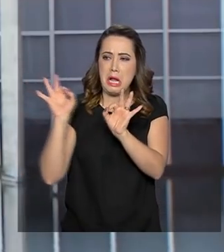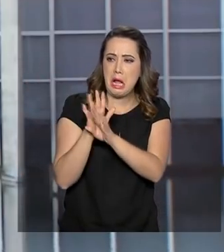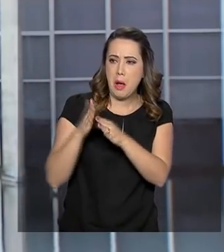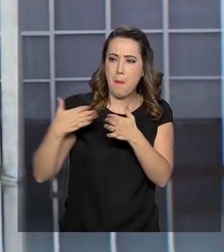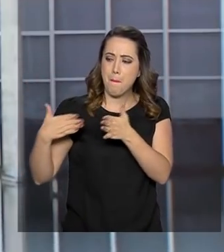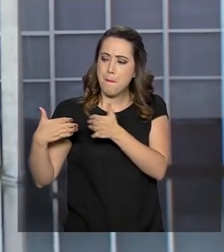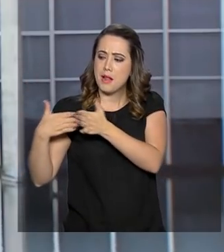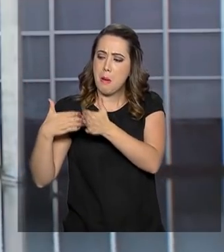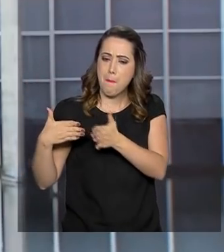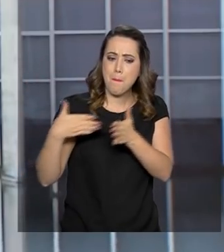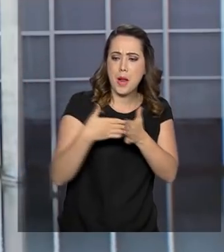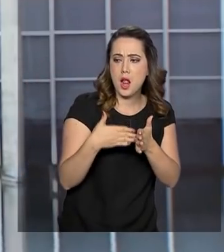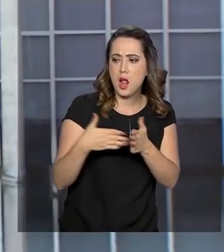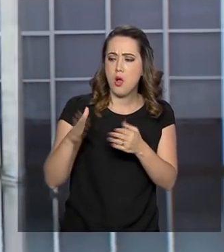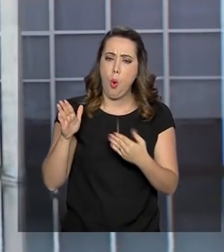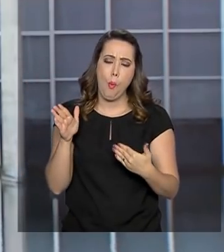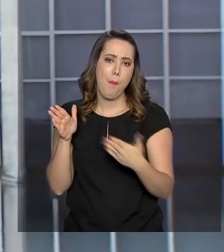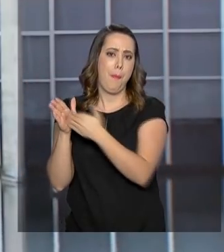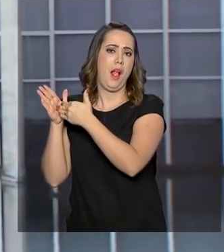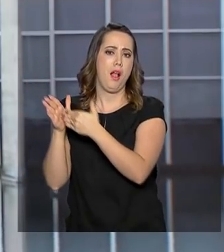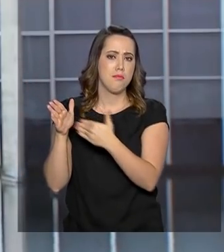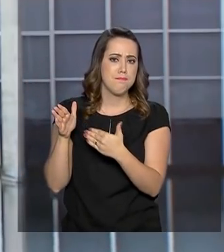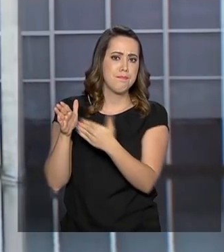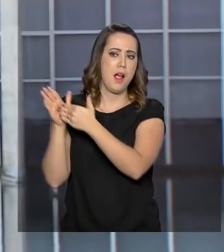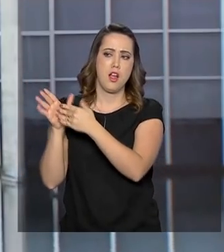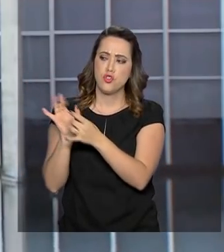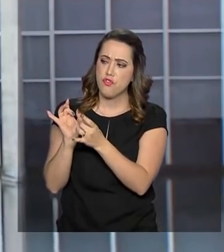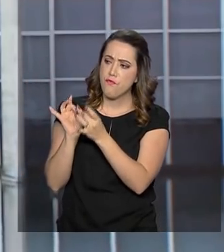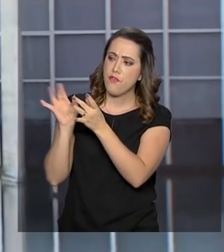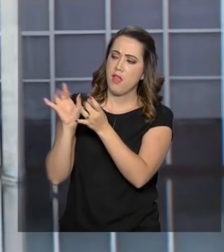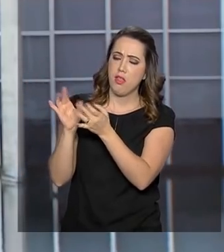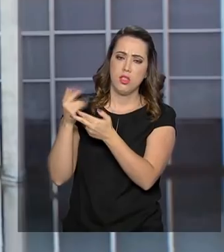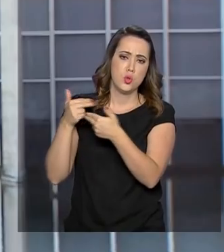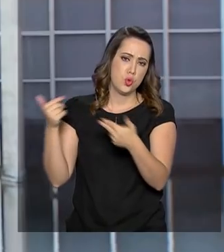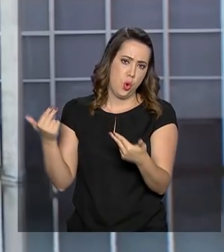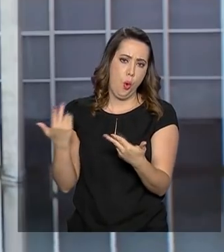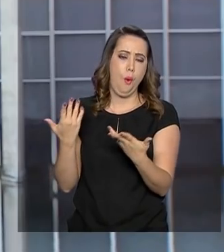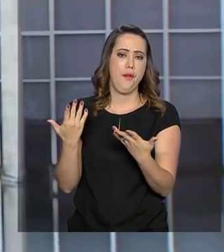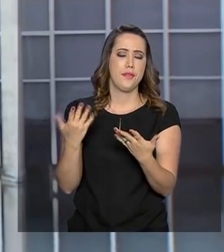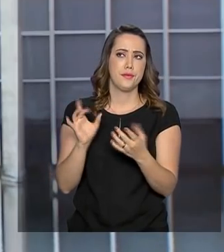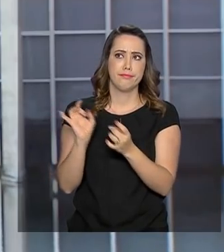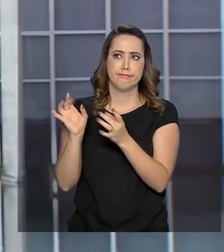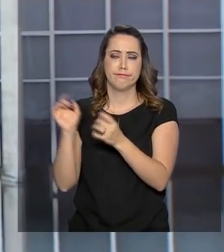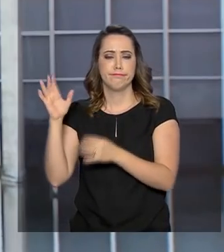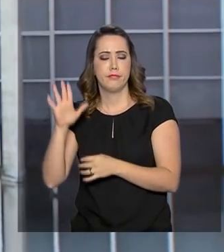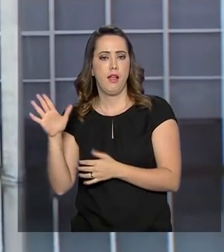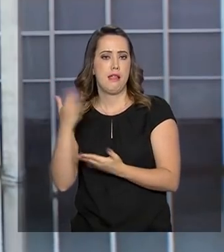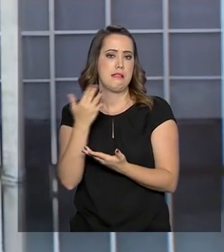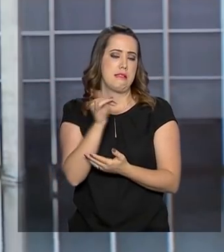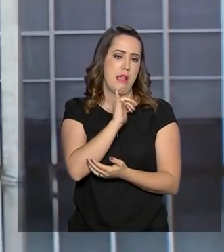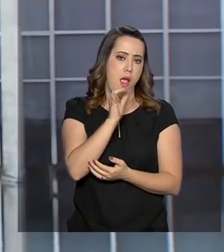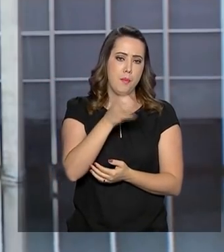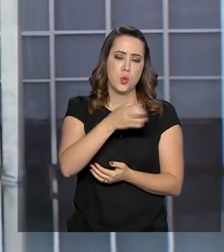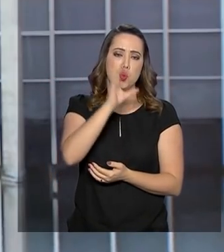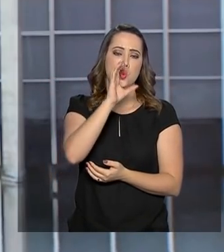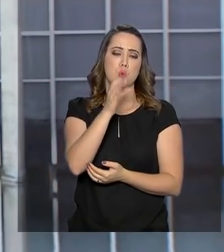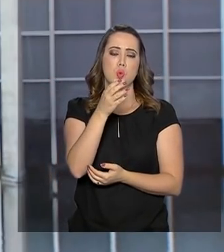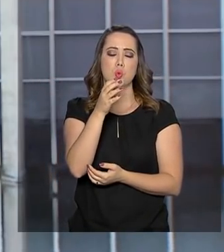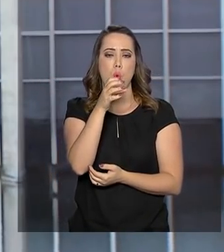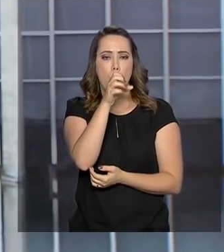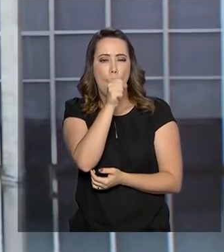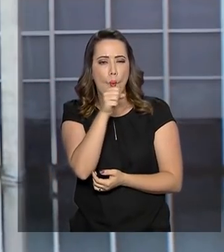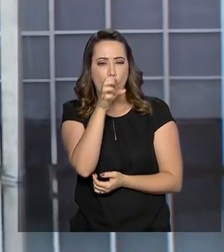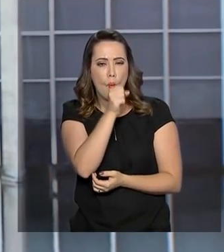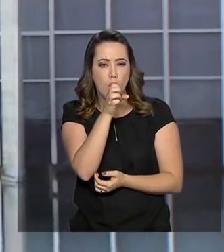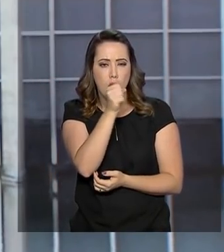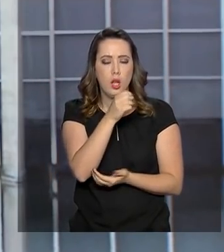tarifas de produtos brasileiros, como por exemplo, suco de laranja, frutas e café solúvel. E